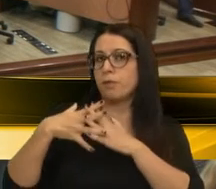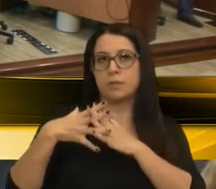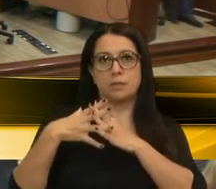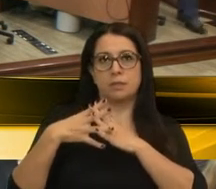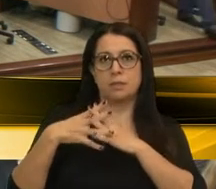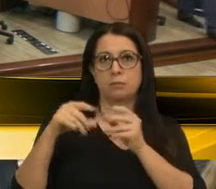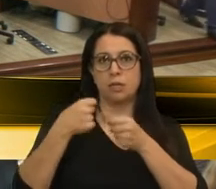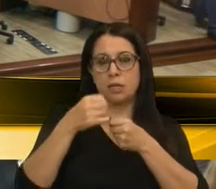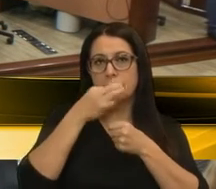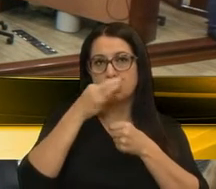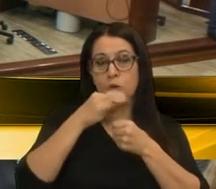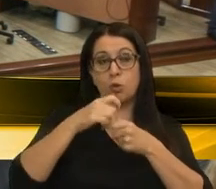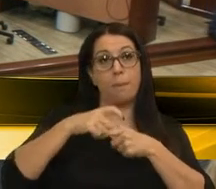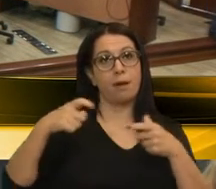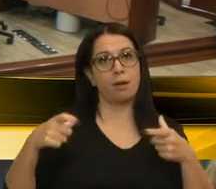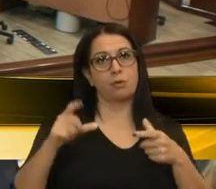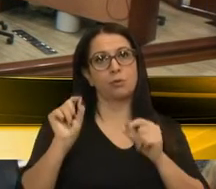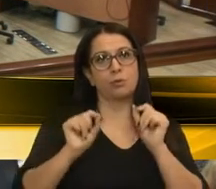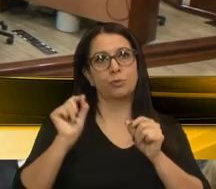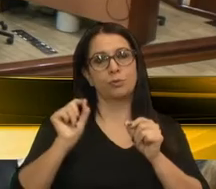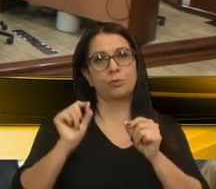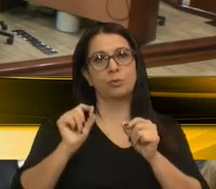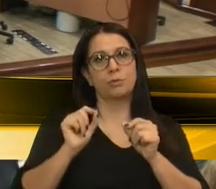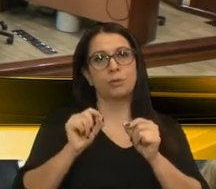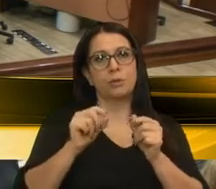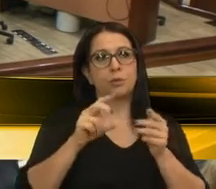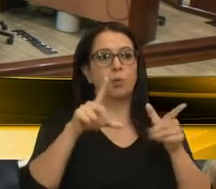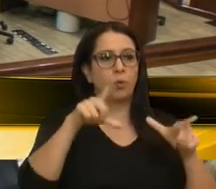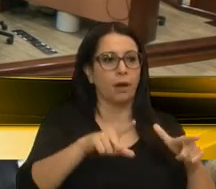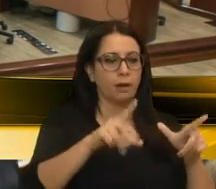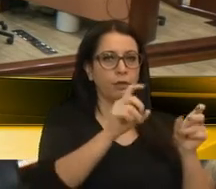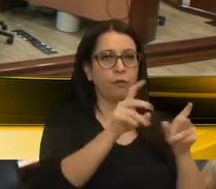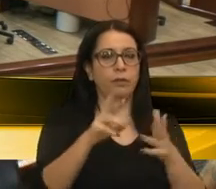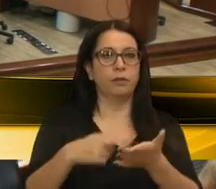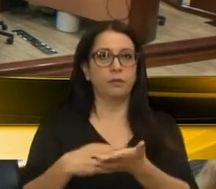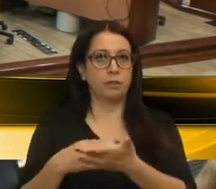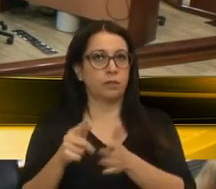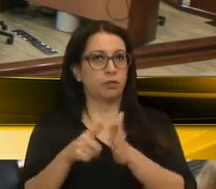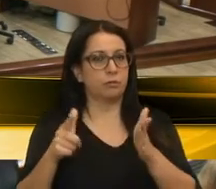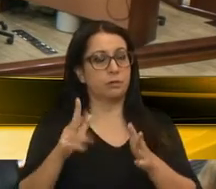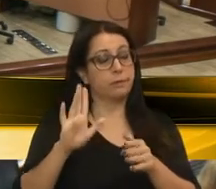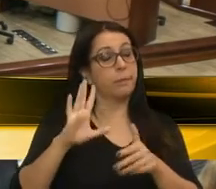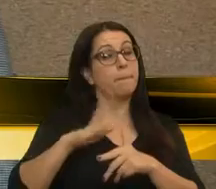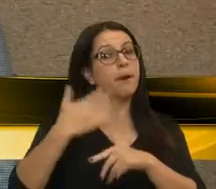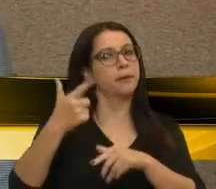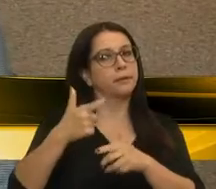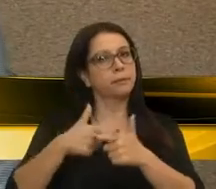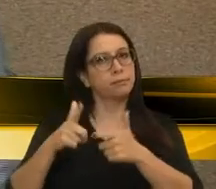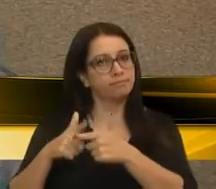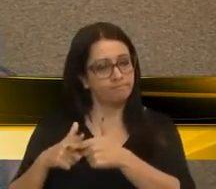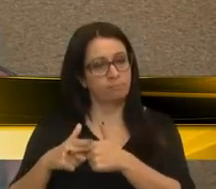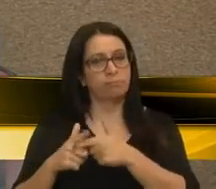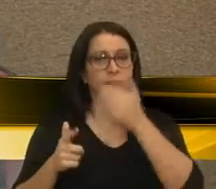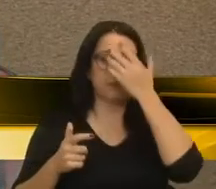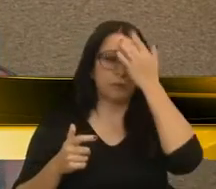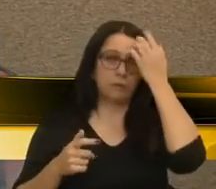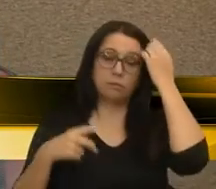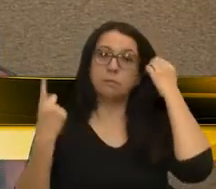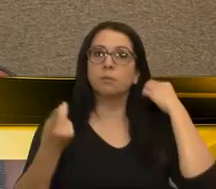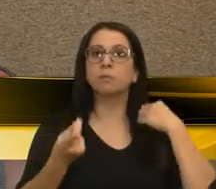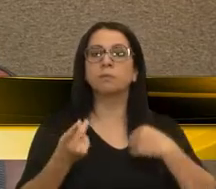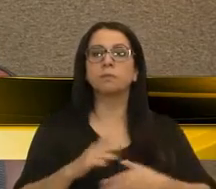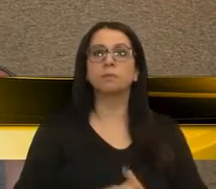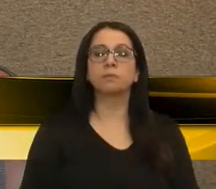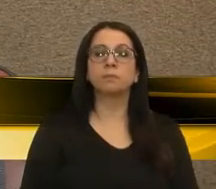maior do que essa questão das bancas. É muito maior, nós temos muito mais problemas. Mas, por outro lado,